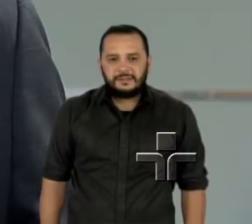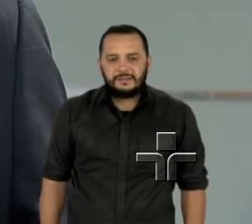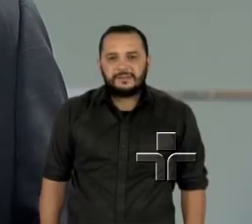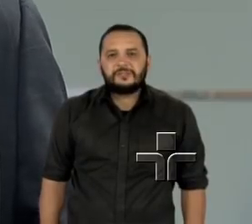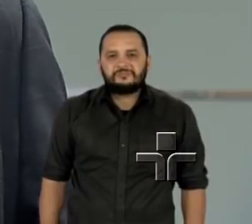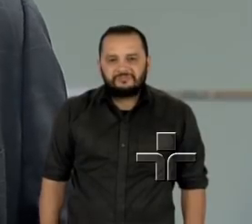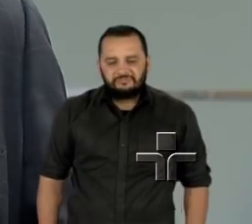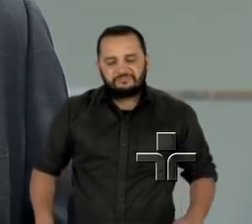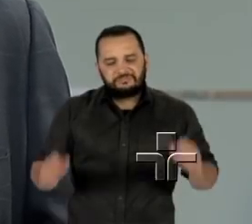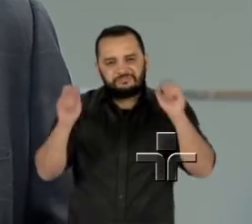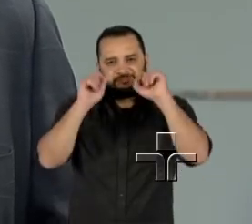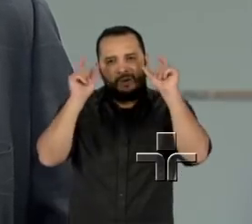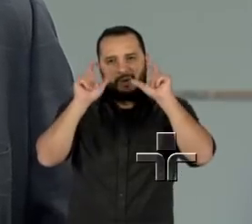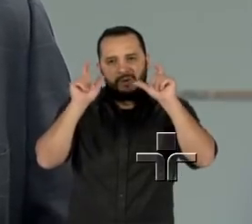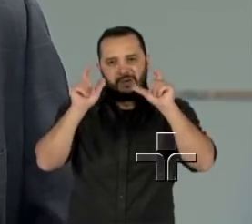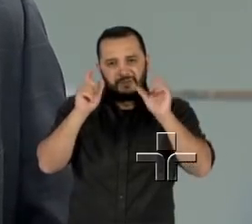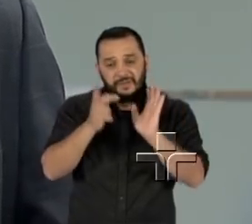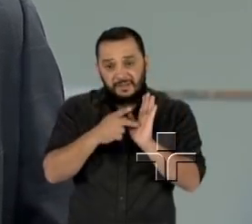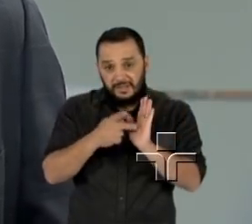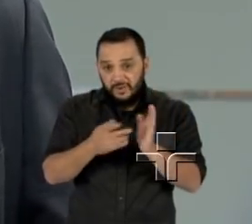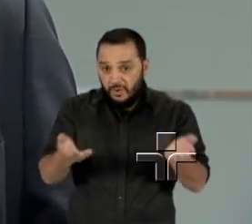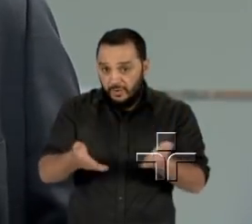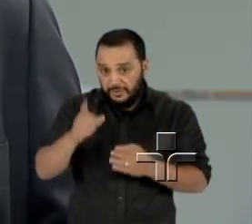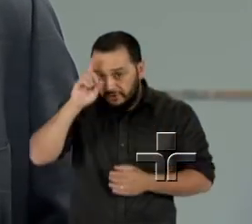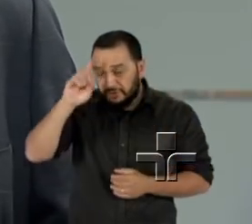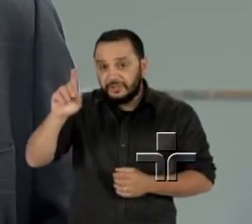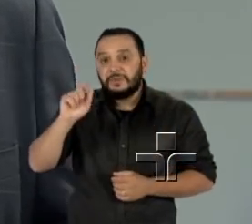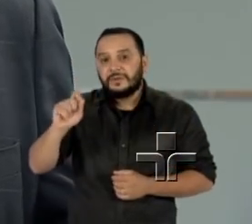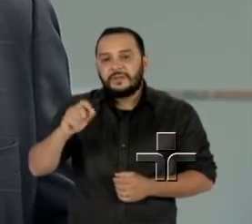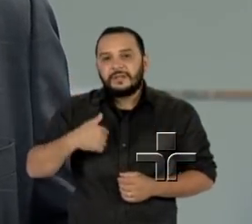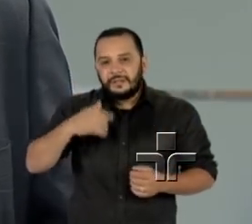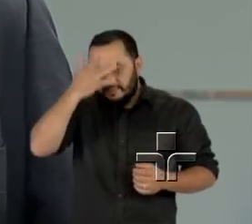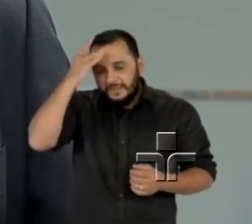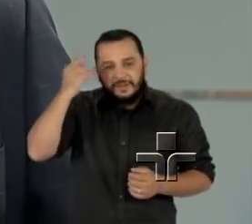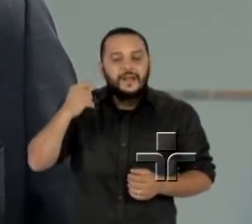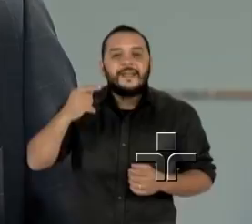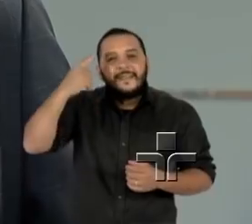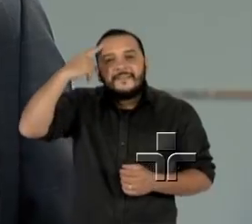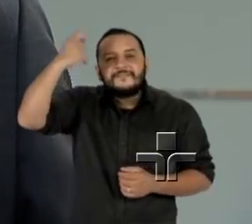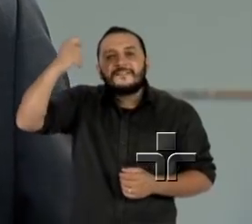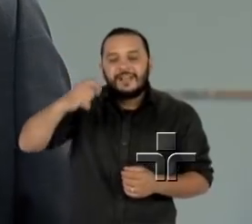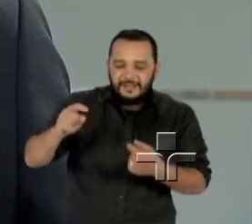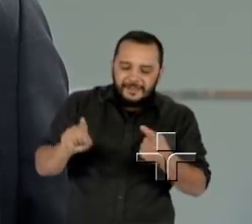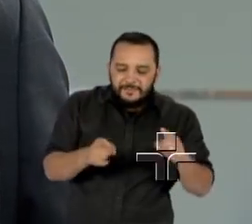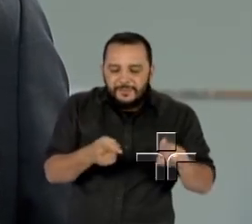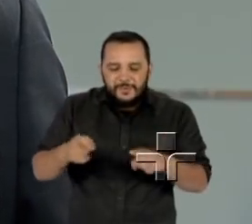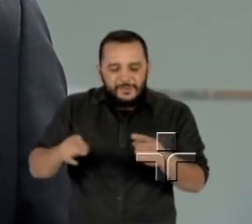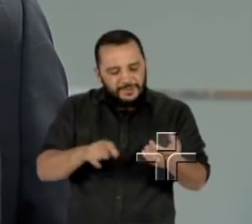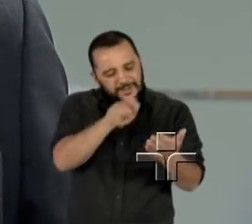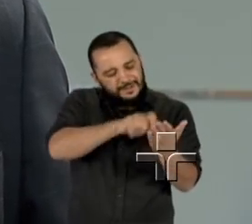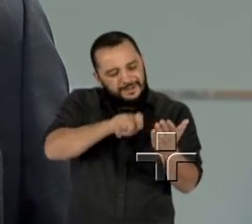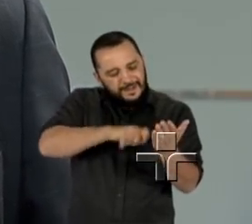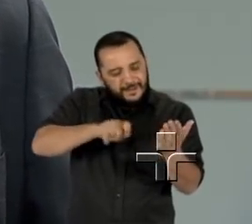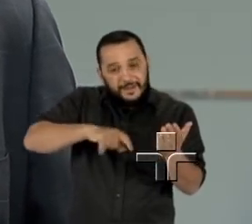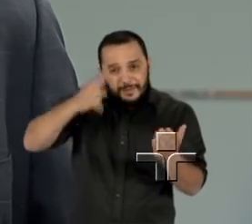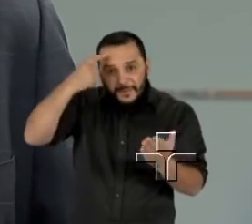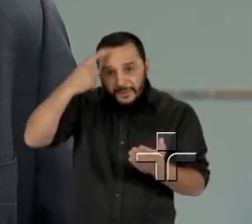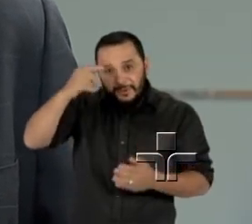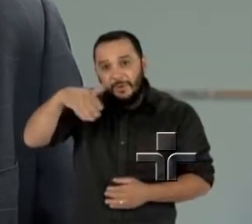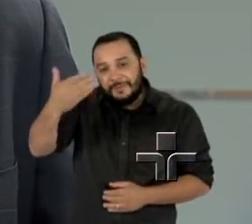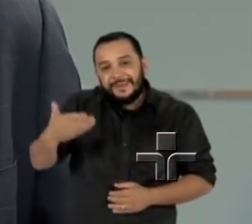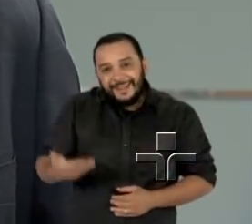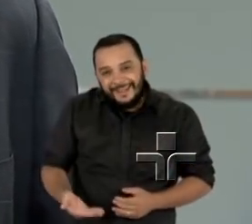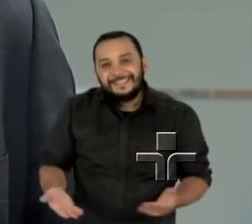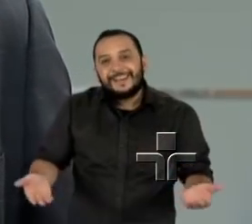Imagens impressionantes, né? Olha, hoje é dia do compositor e o JC1 presta uma homenagem a todos os compositores ao som de